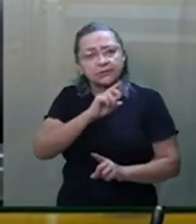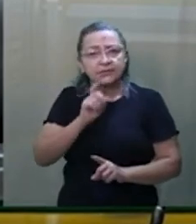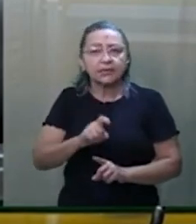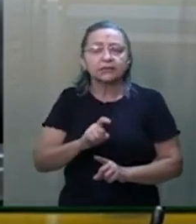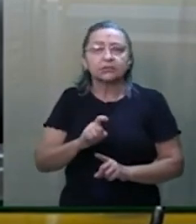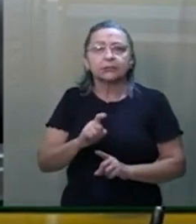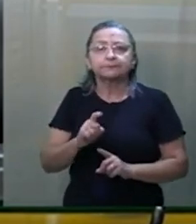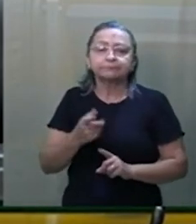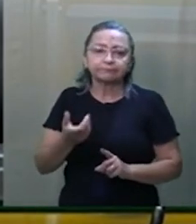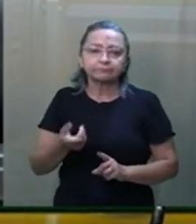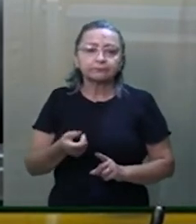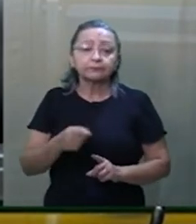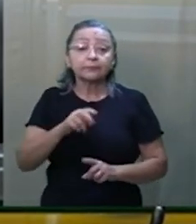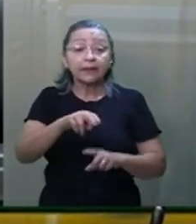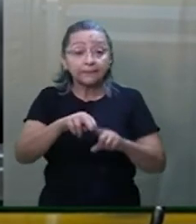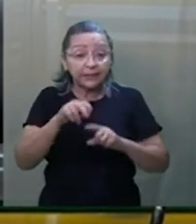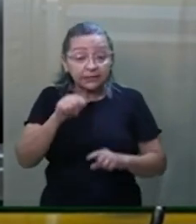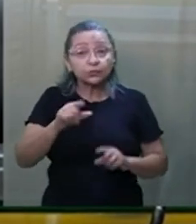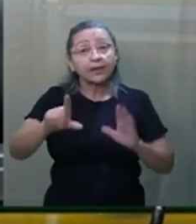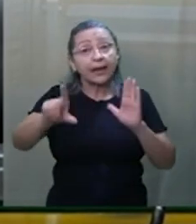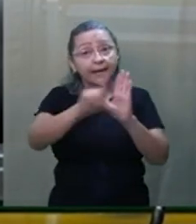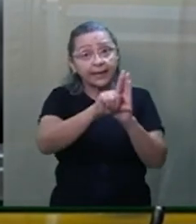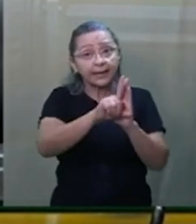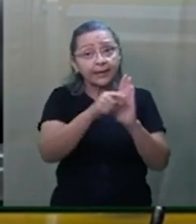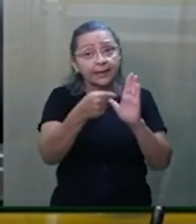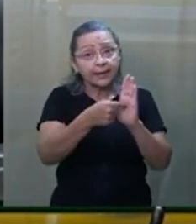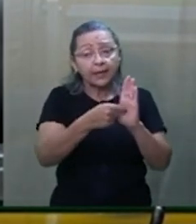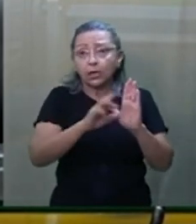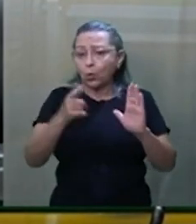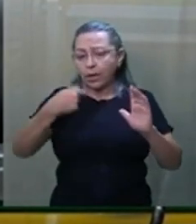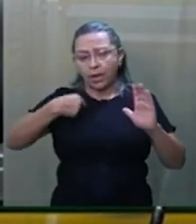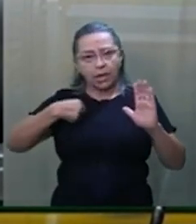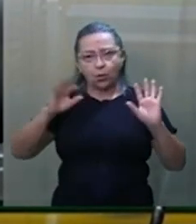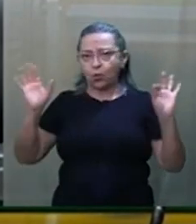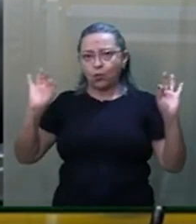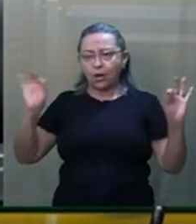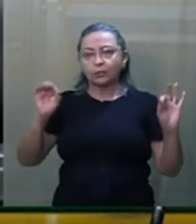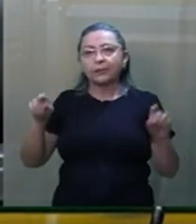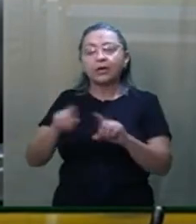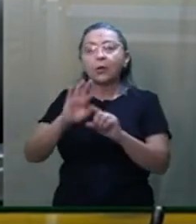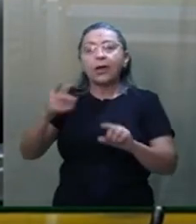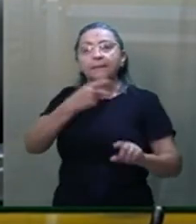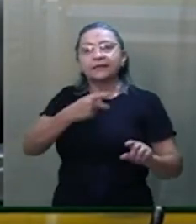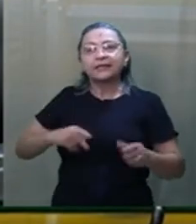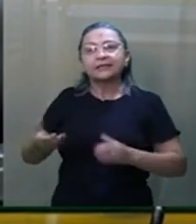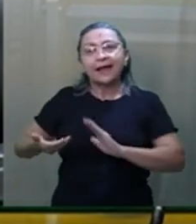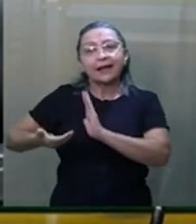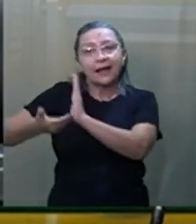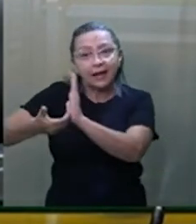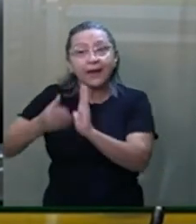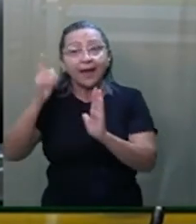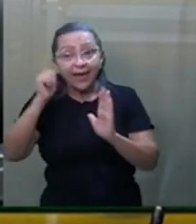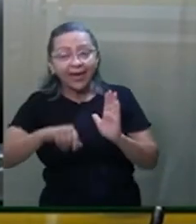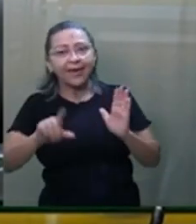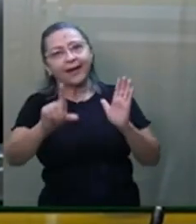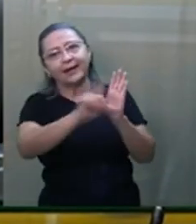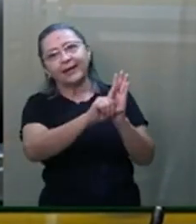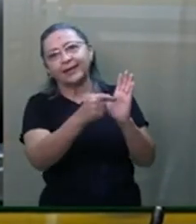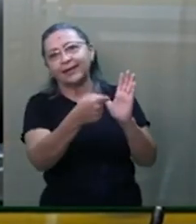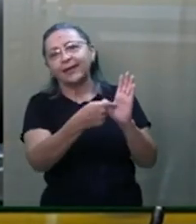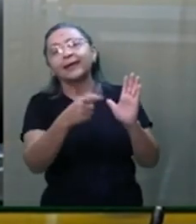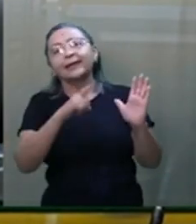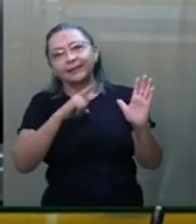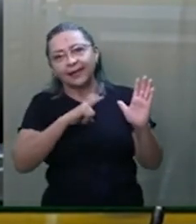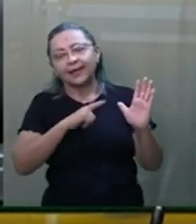criminalizado. É para isso que a lei, e não sou eu, nem o presidente da Câmara, nem ninguém mais, a lei prevê que